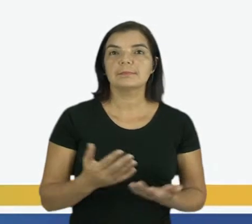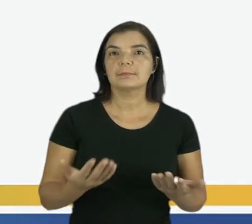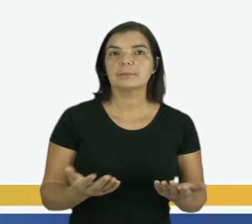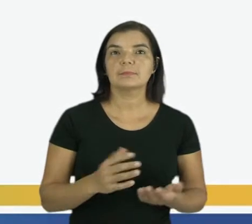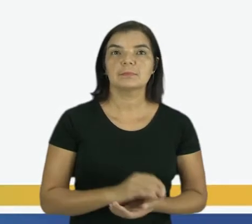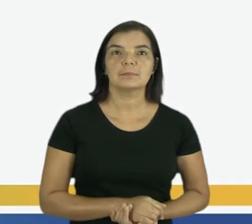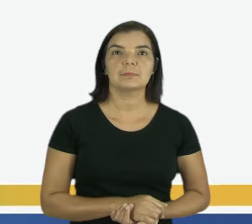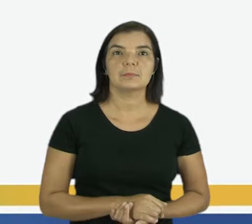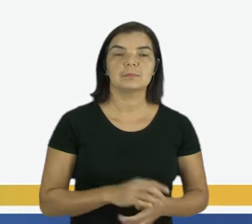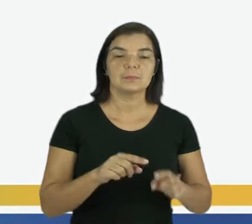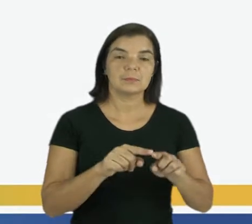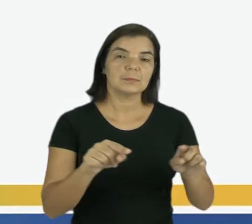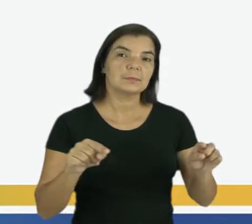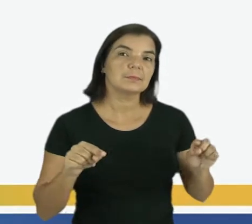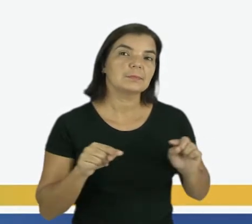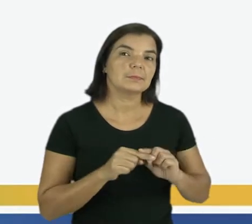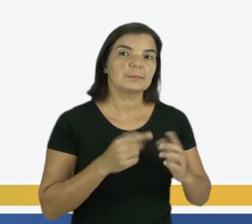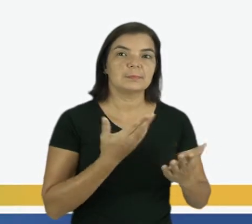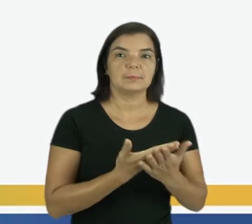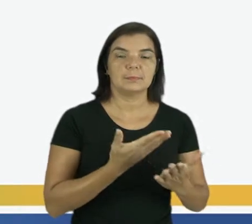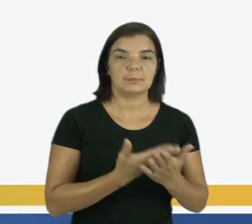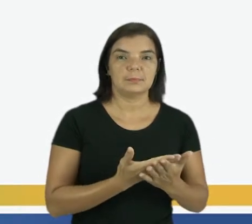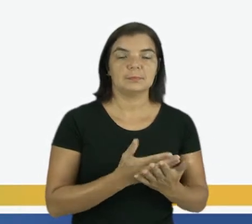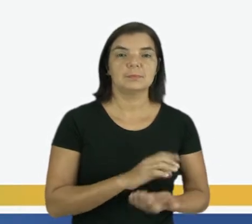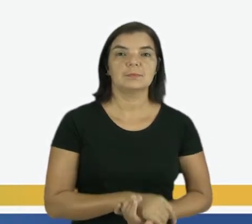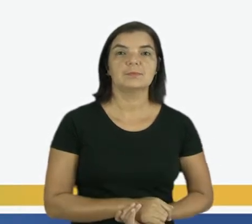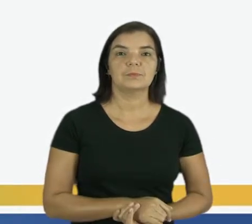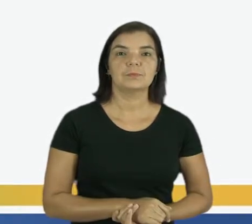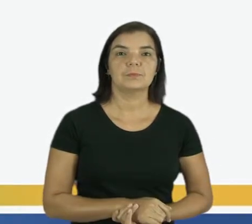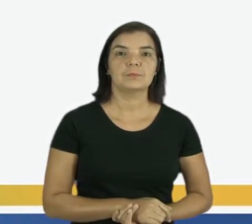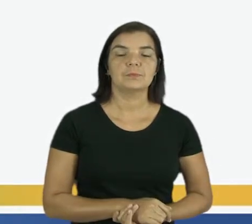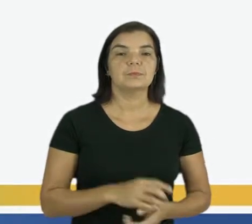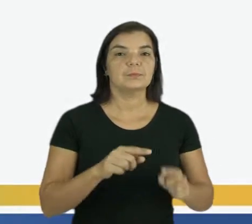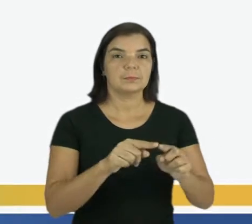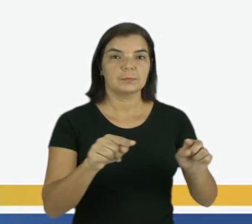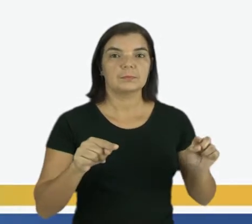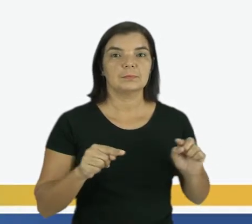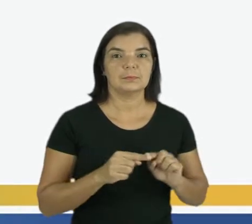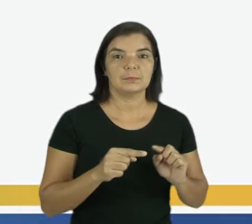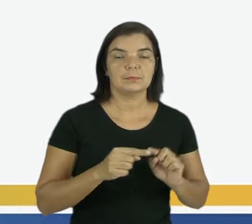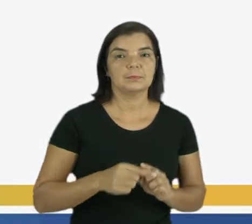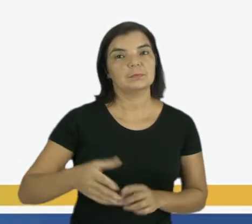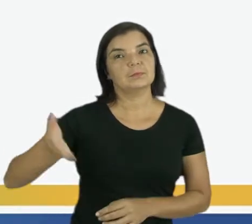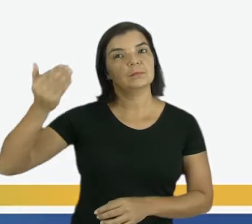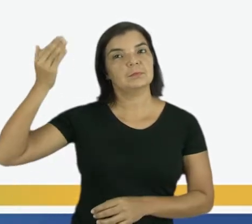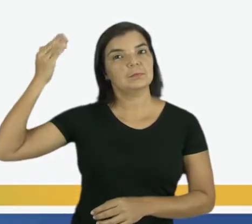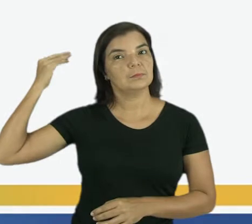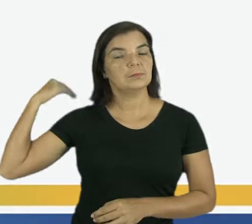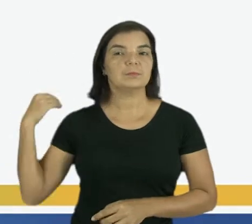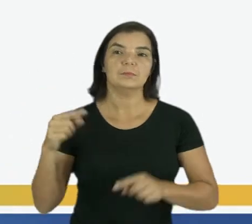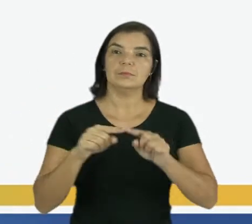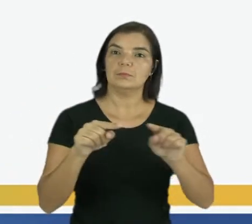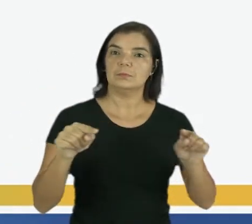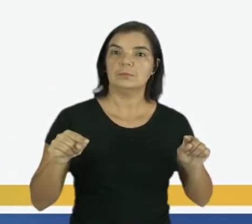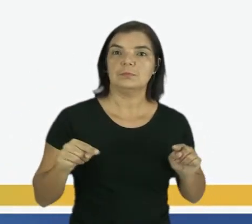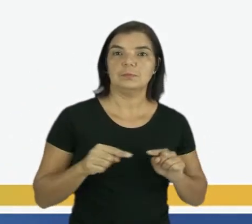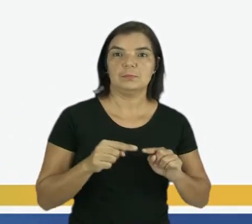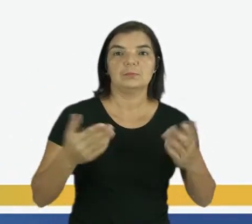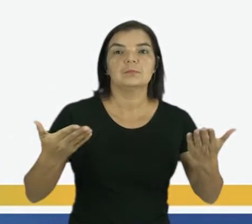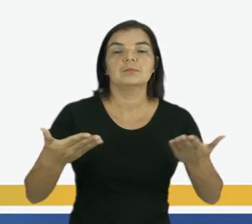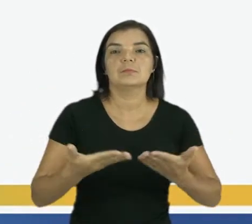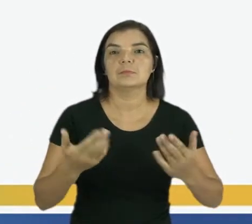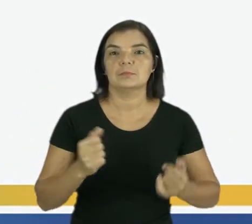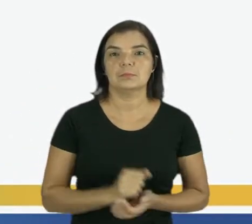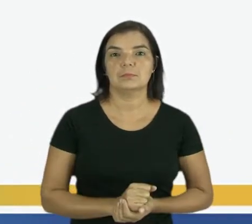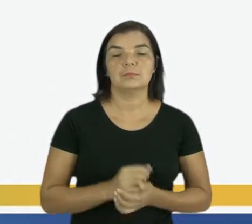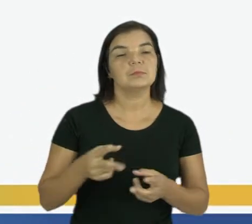E sala de aula, vamos lá. Sala de aula antiga e sala de aula atual. O que é que nós podemos